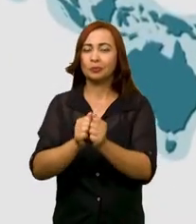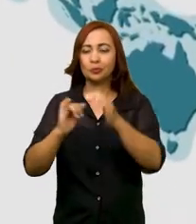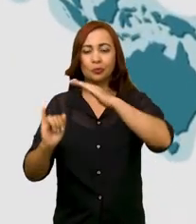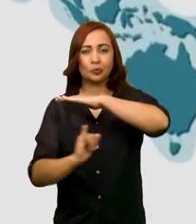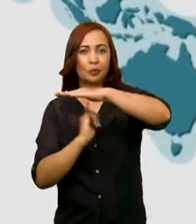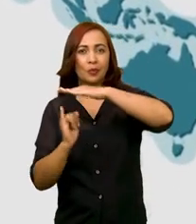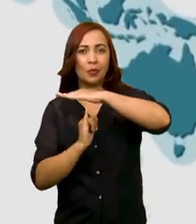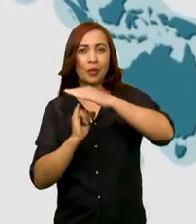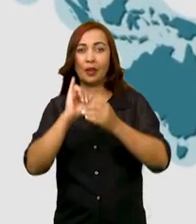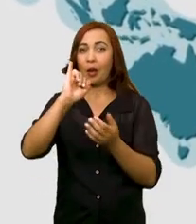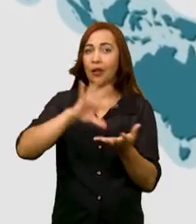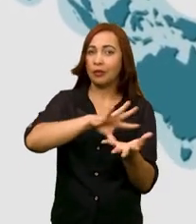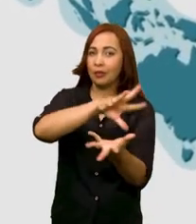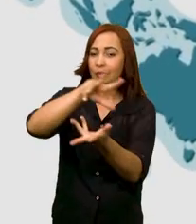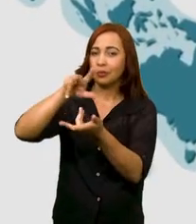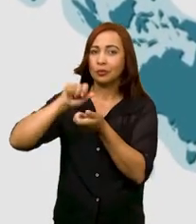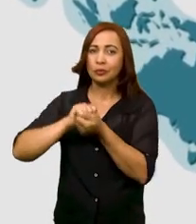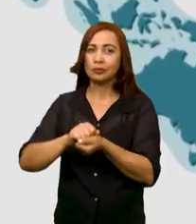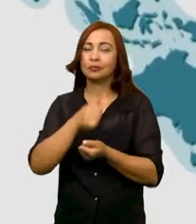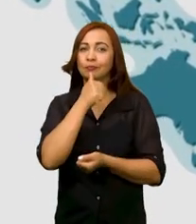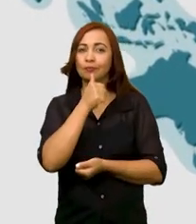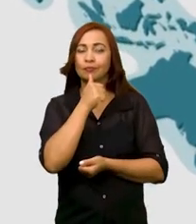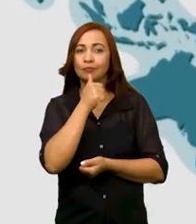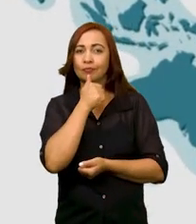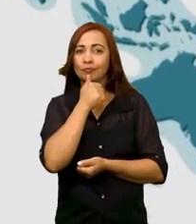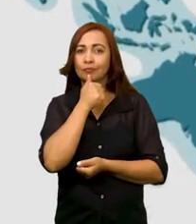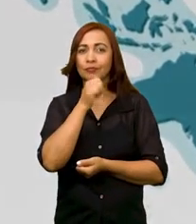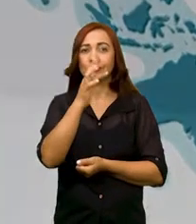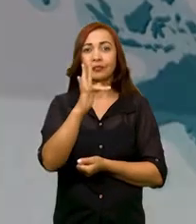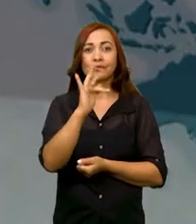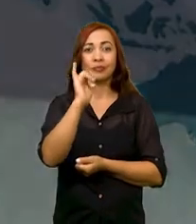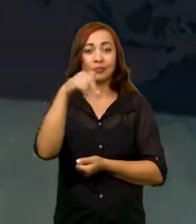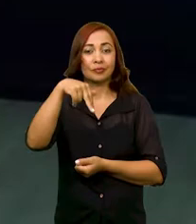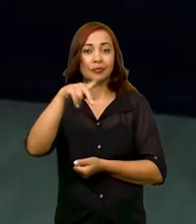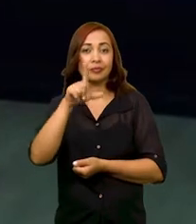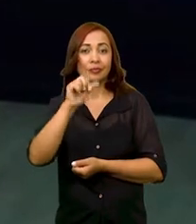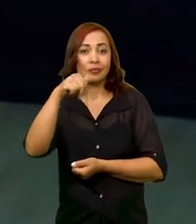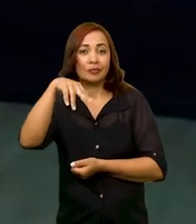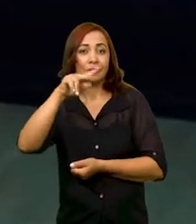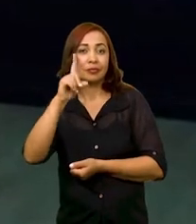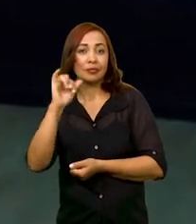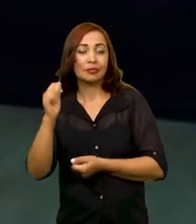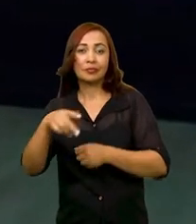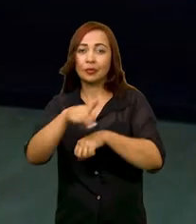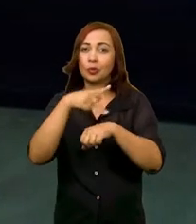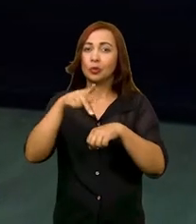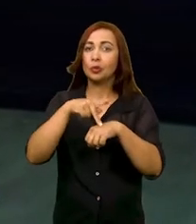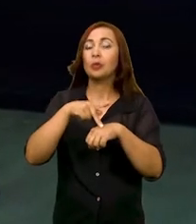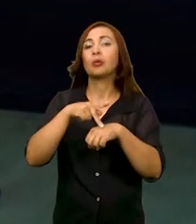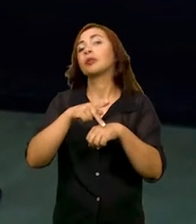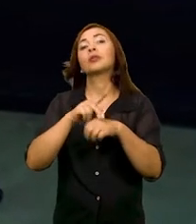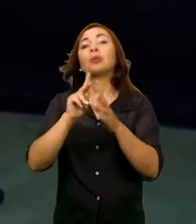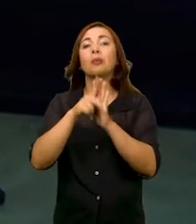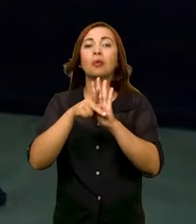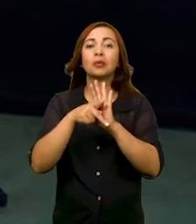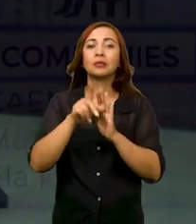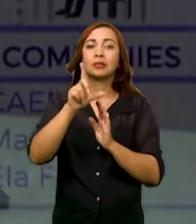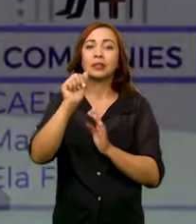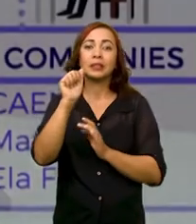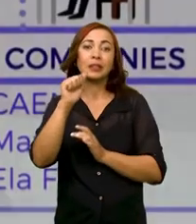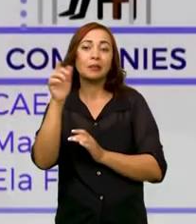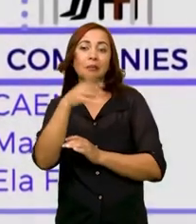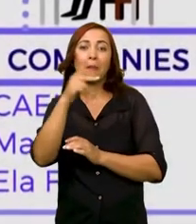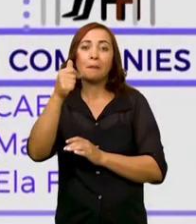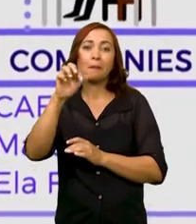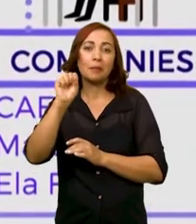instituições internacionais, a exemplo da Finlândia, que desenvolveu o projeto La Passion, uma